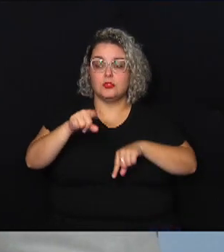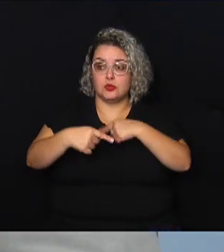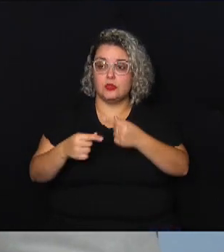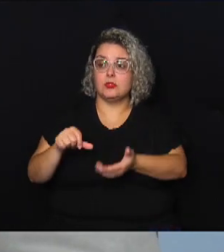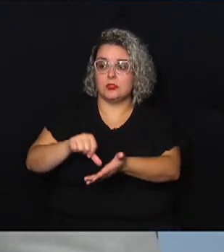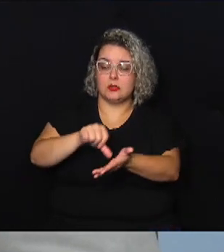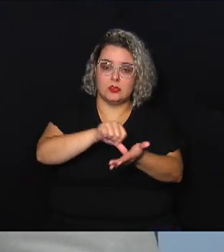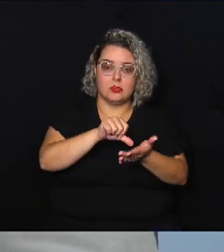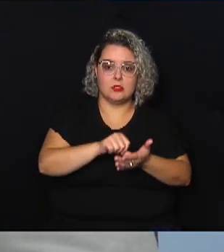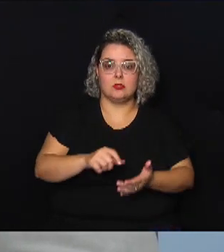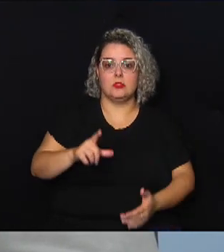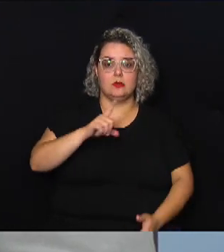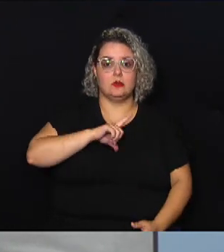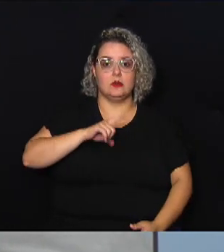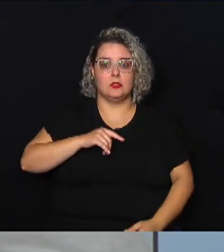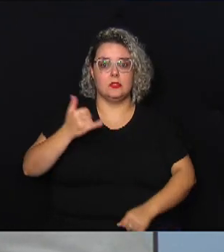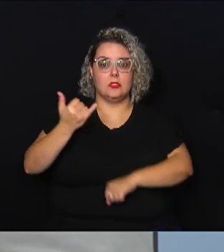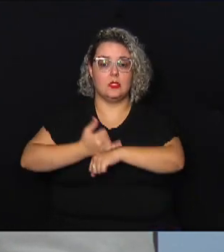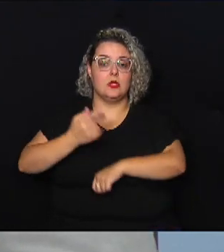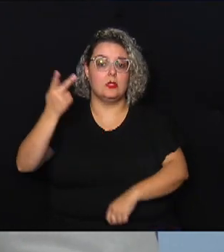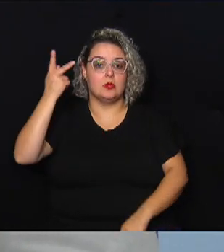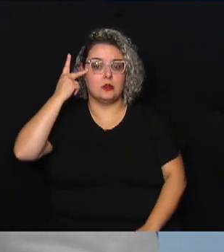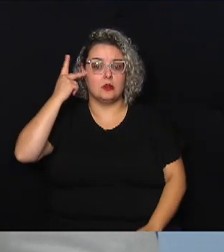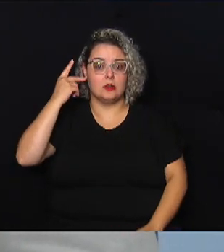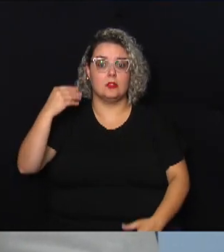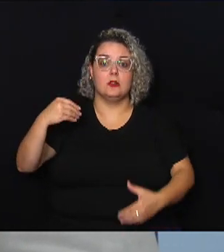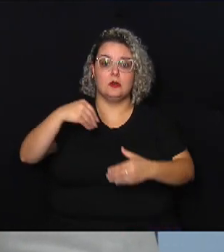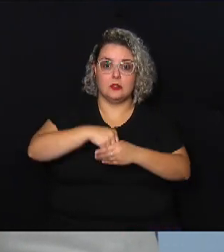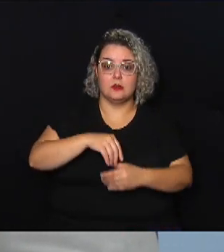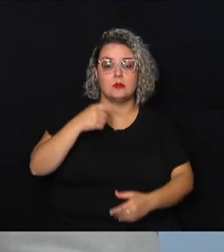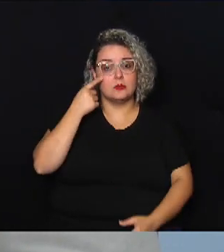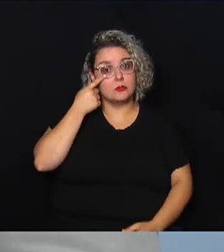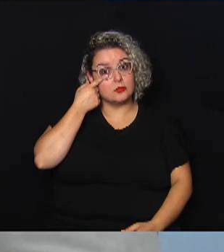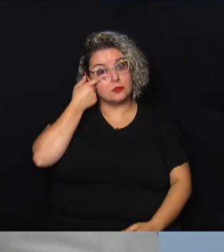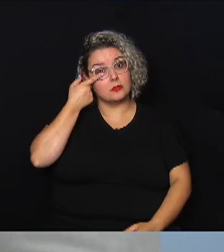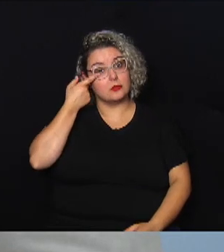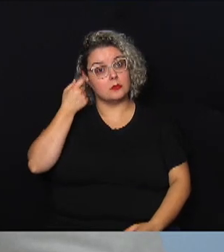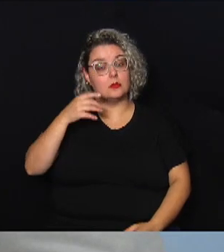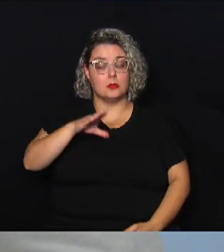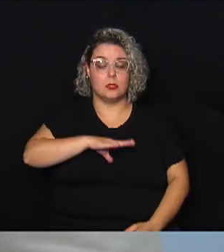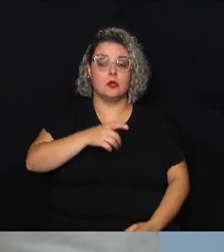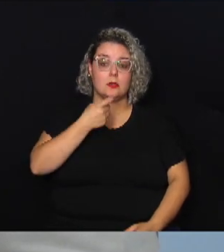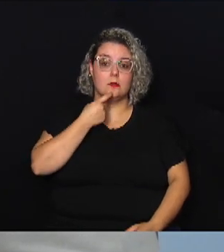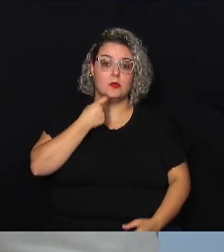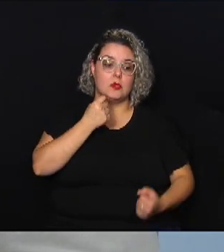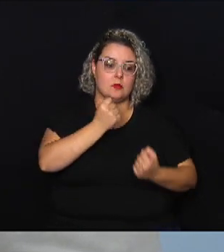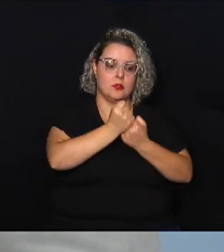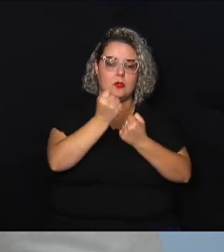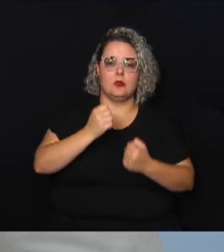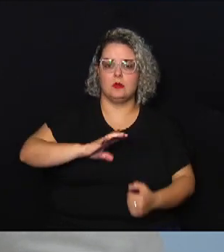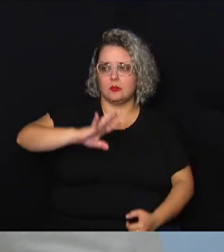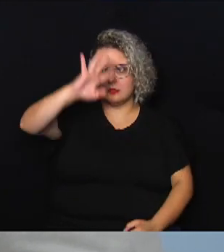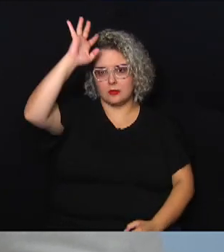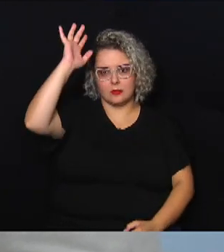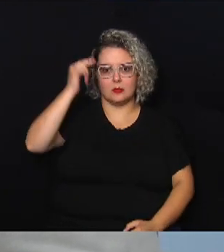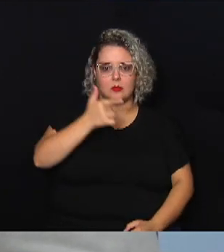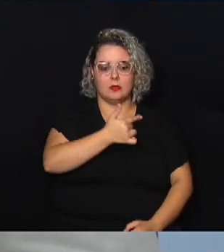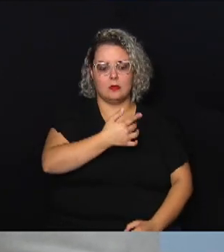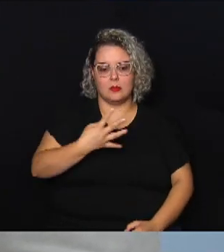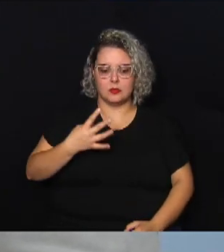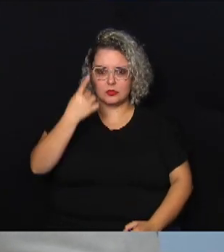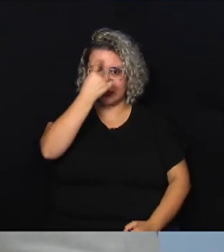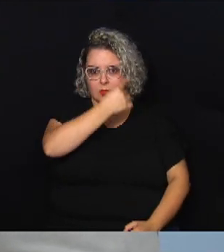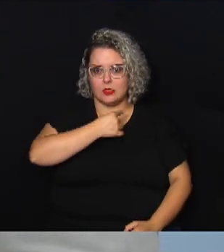tem unidades da capital e do interior aqui Campinas é uma das unidades que está apoiando os bombeiros normalmente estão indo lá em turnos de 24 horas